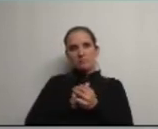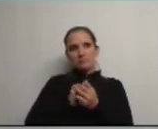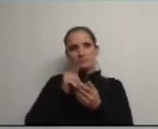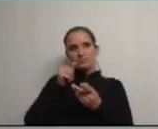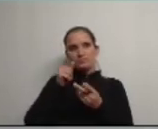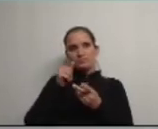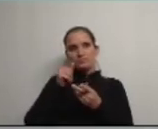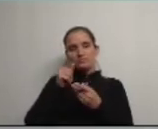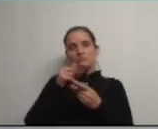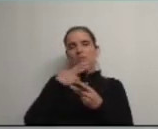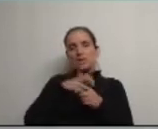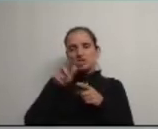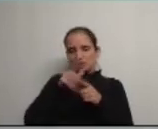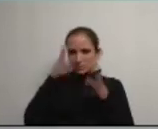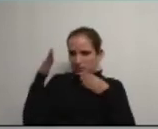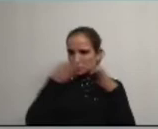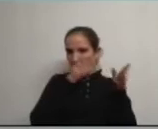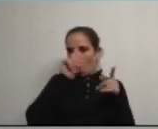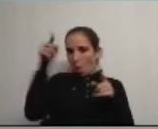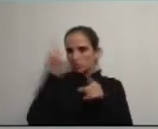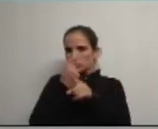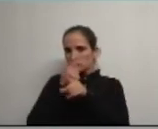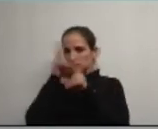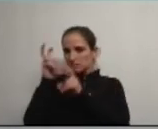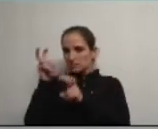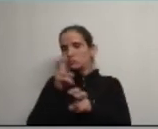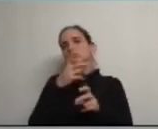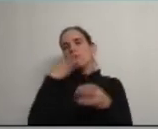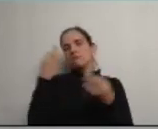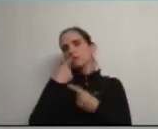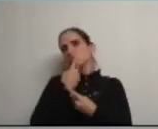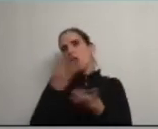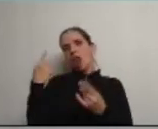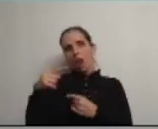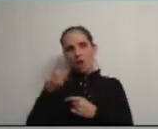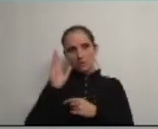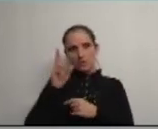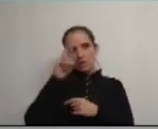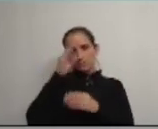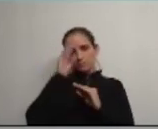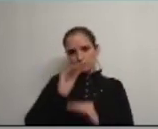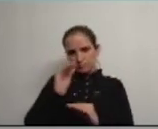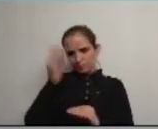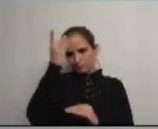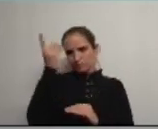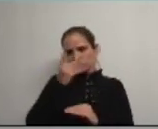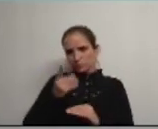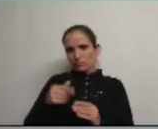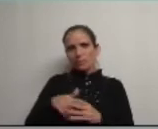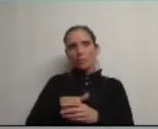carrei todas as suas energias para outros assuntos que temos para resolver e são muitos Sr. Presidente a educação com os professores